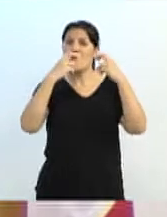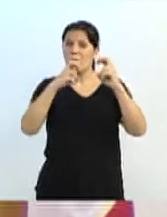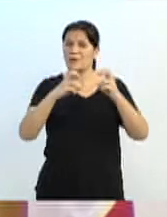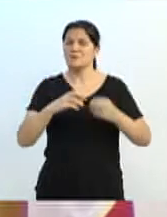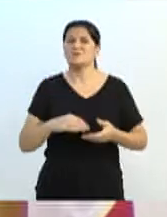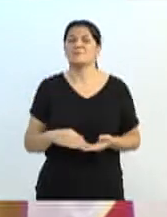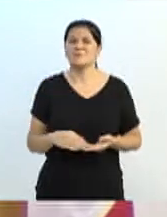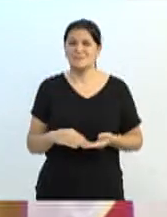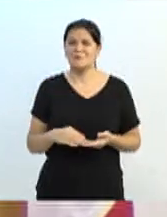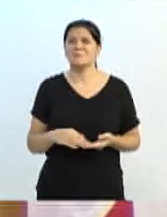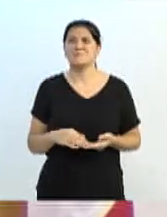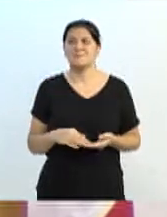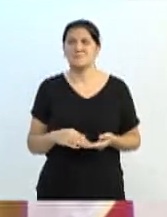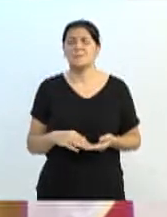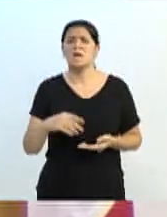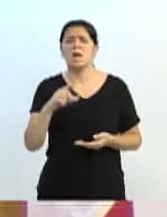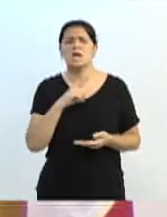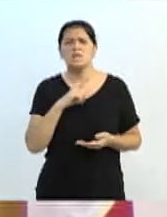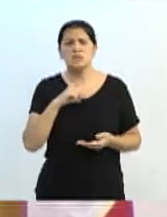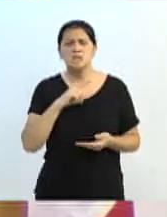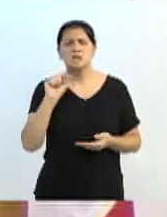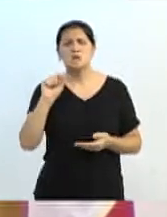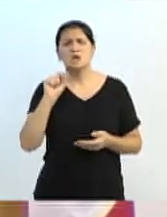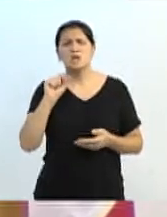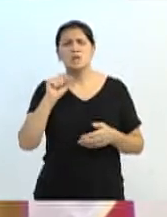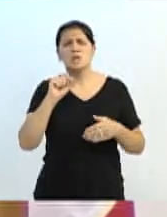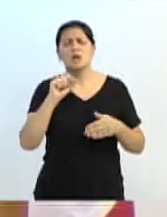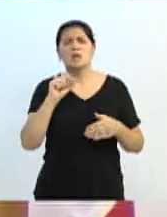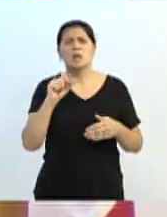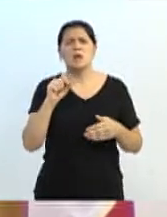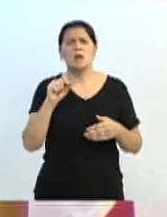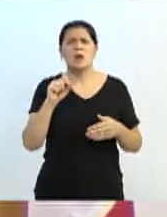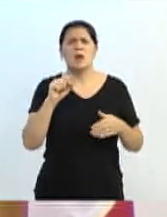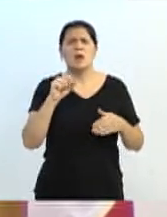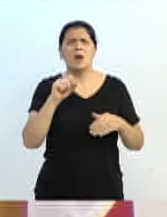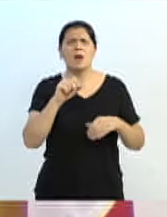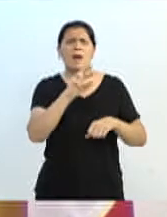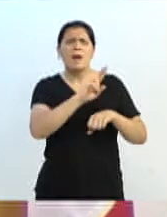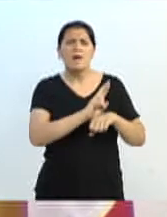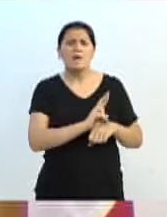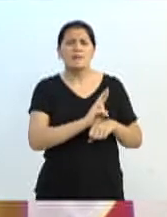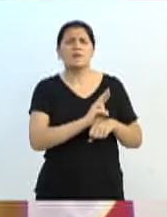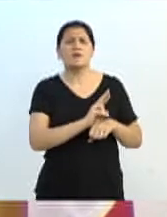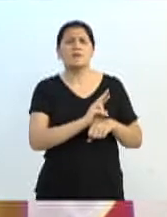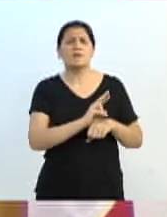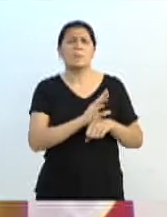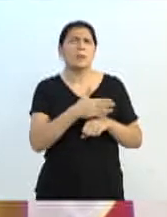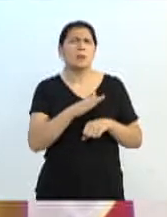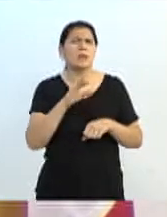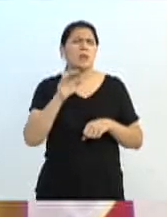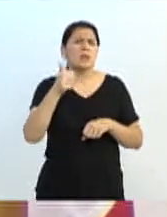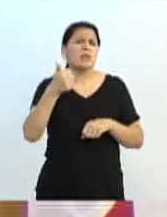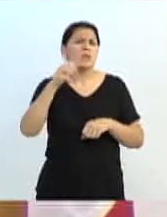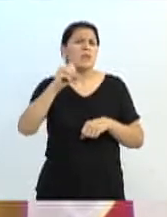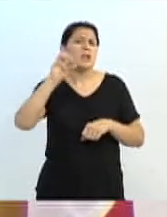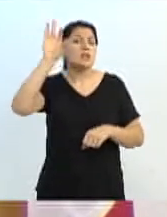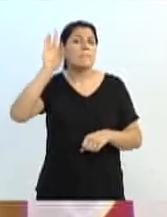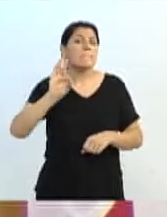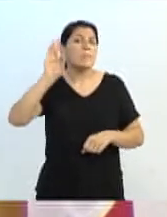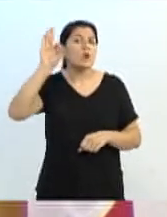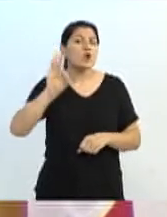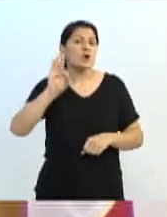reserva técnica prevista de, no mínimo, 10% da reserva técnica.